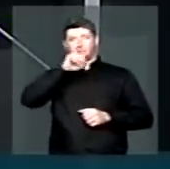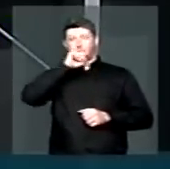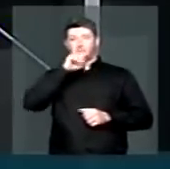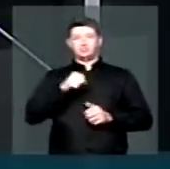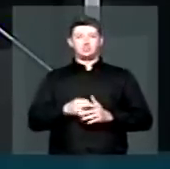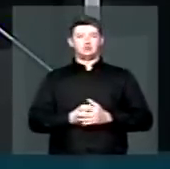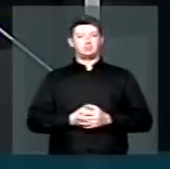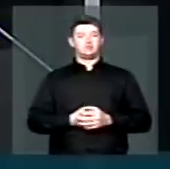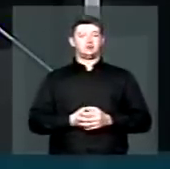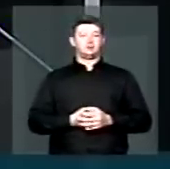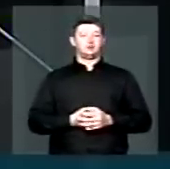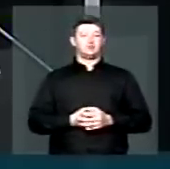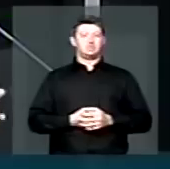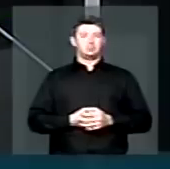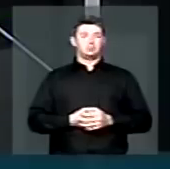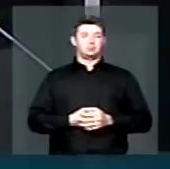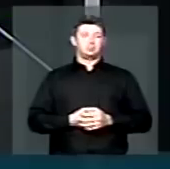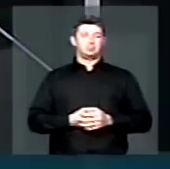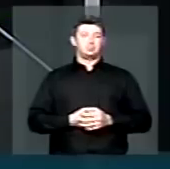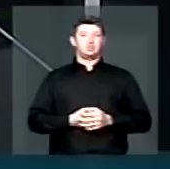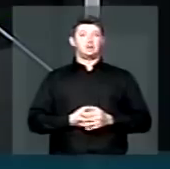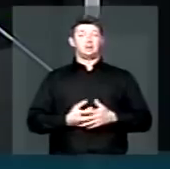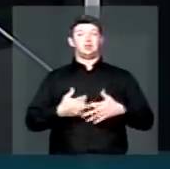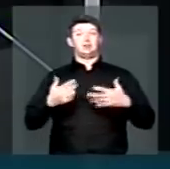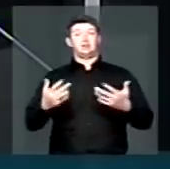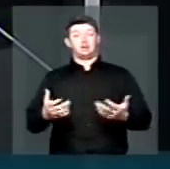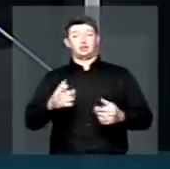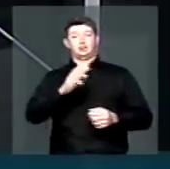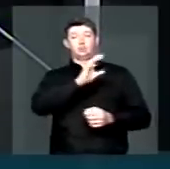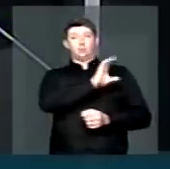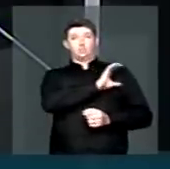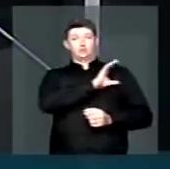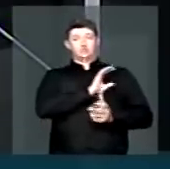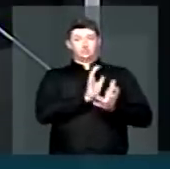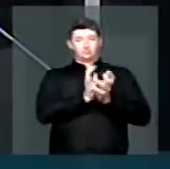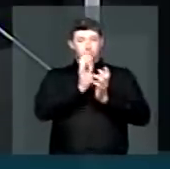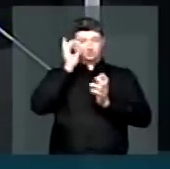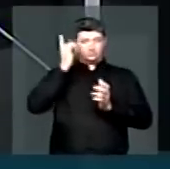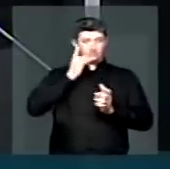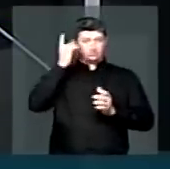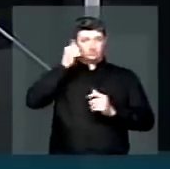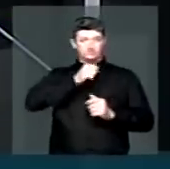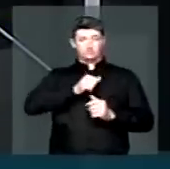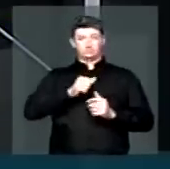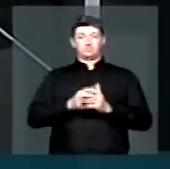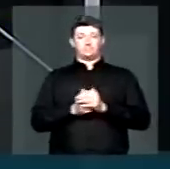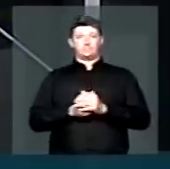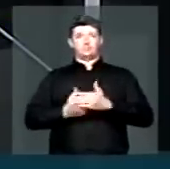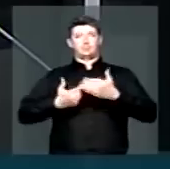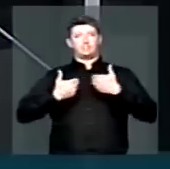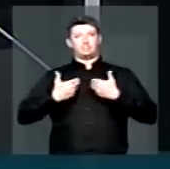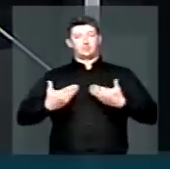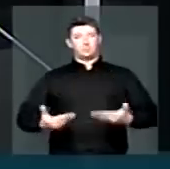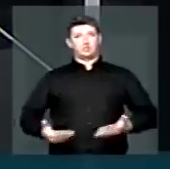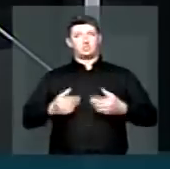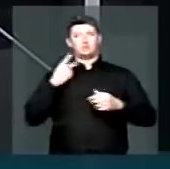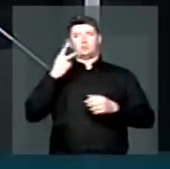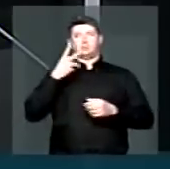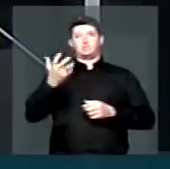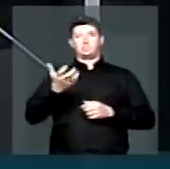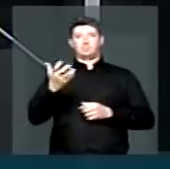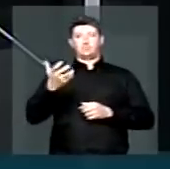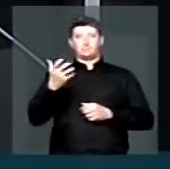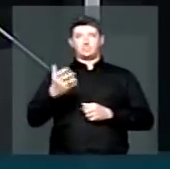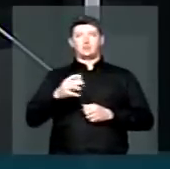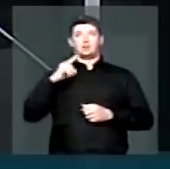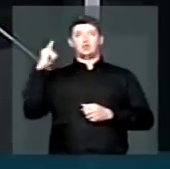mães e no exercício da coordenação da bancada feminina, quero trazer aqui a todas